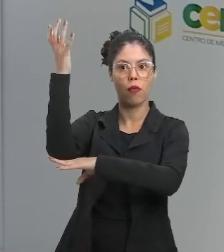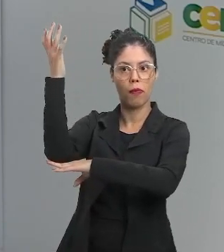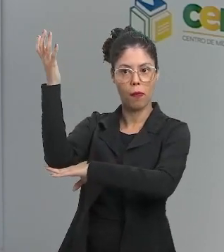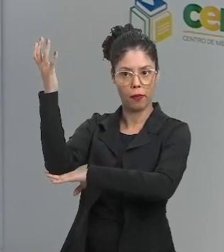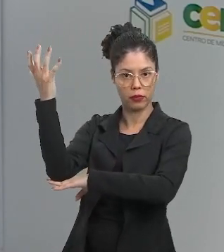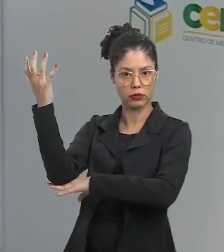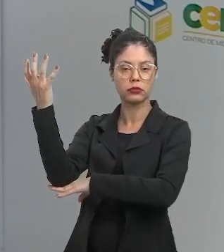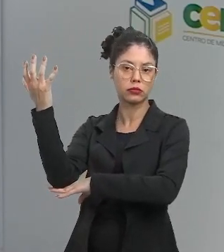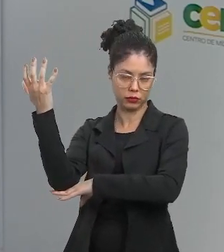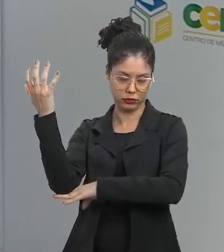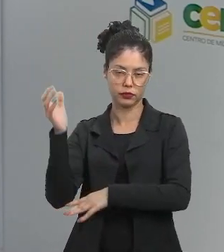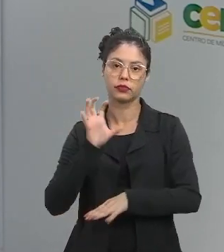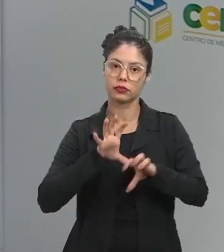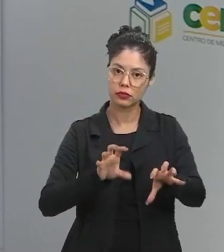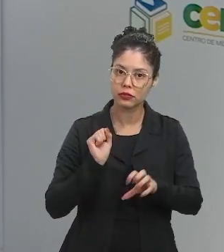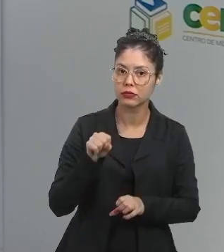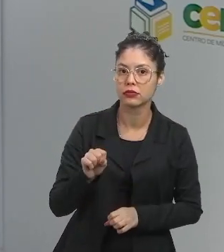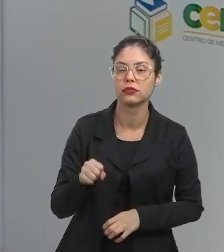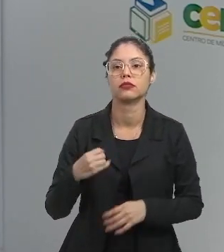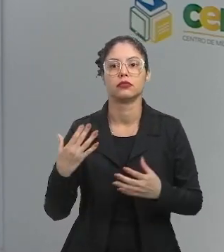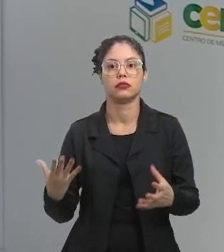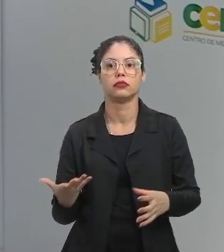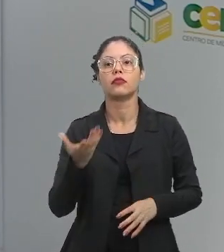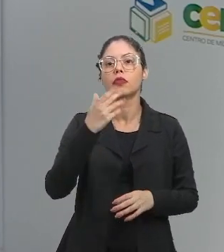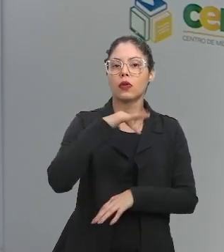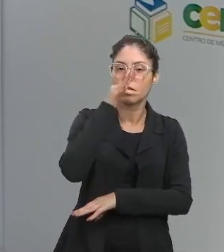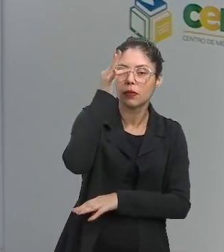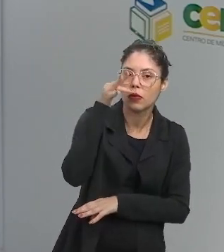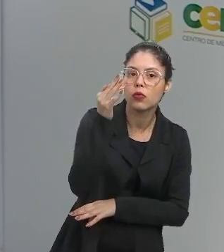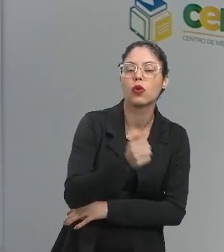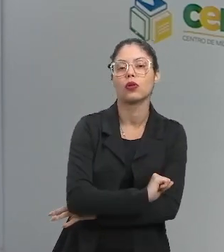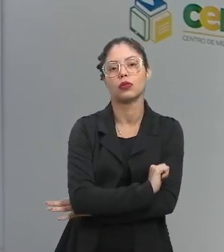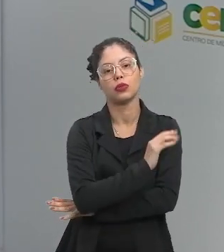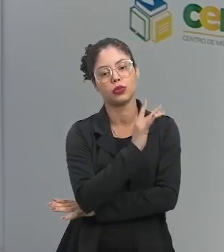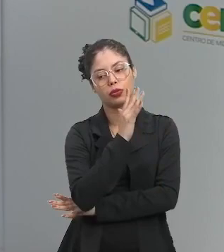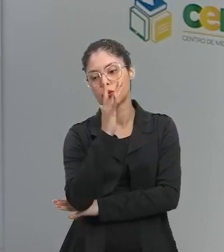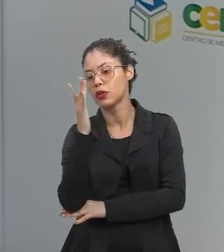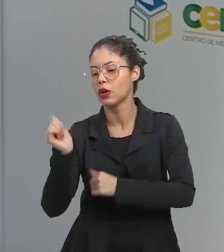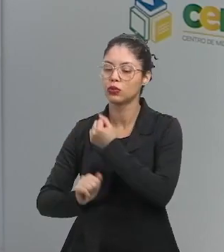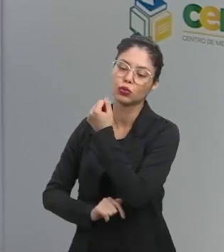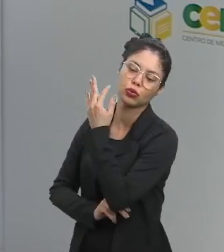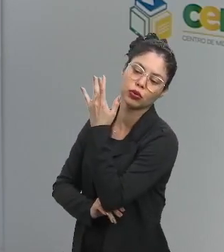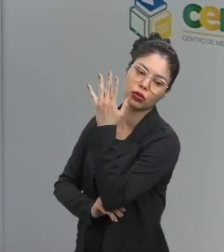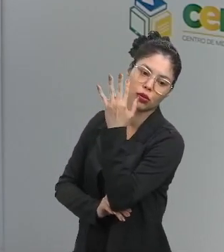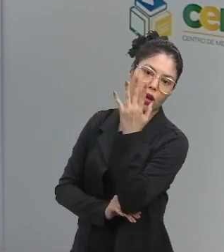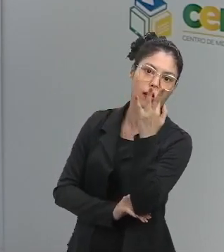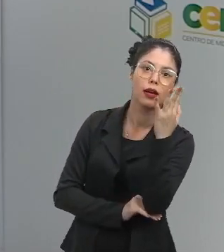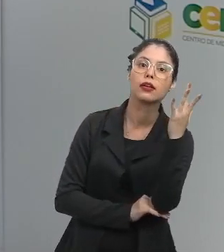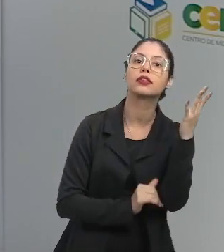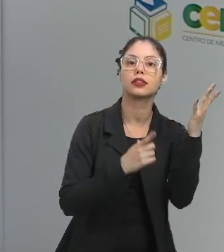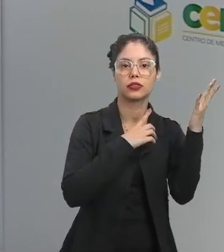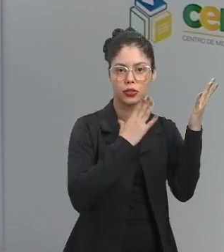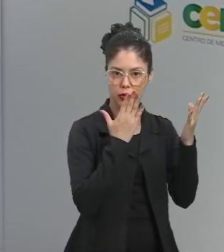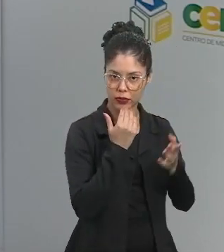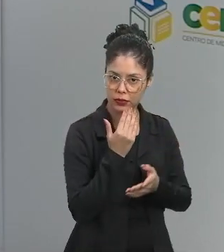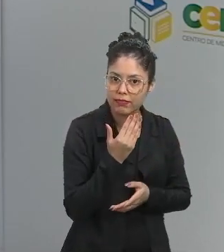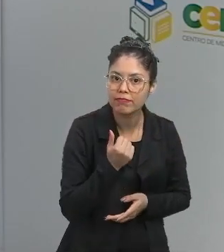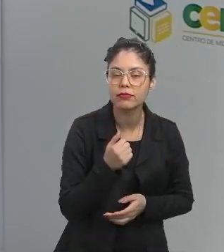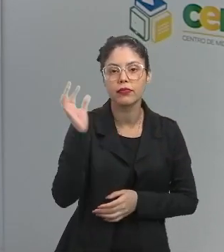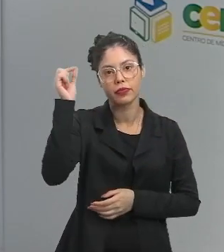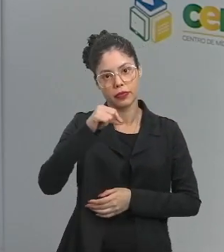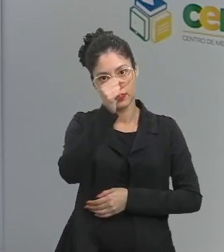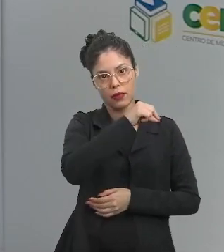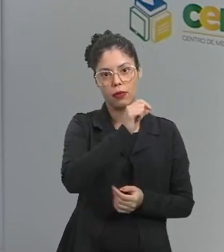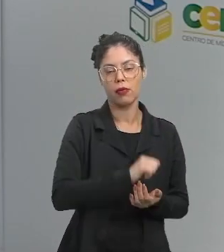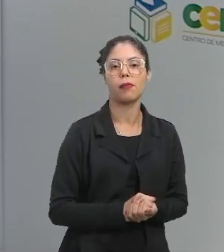pudesse germinar. E aí sim, com as flores, haverá alimentação das abelhas. As abelhas vão,